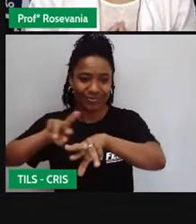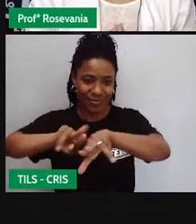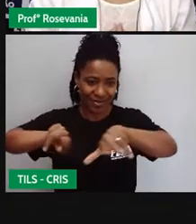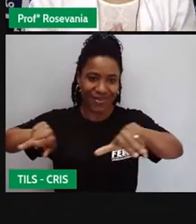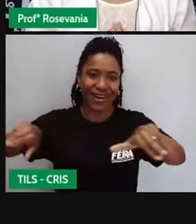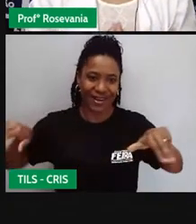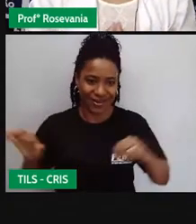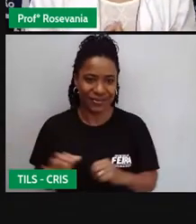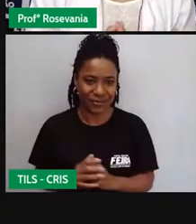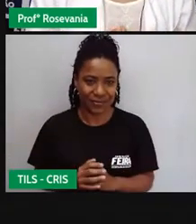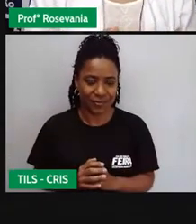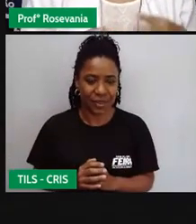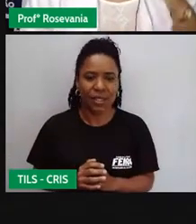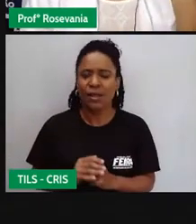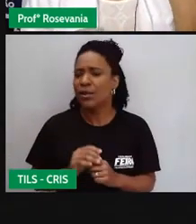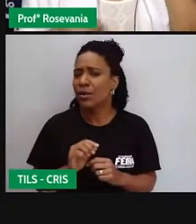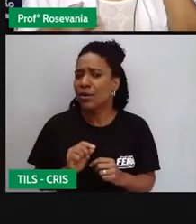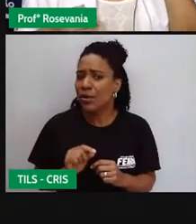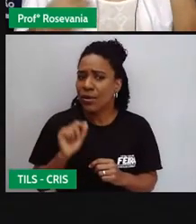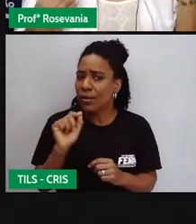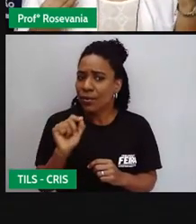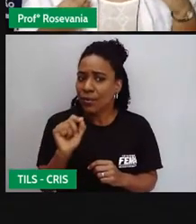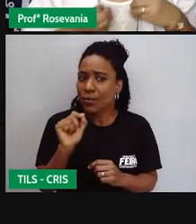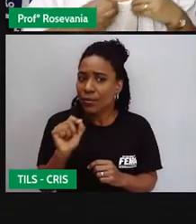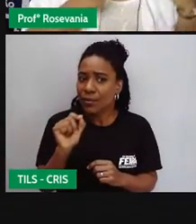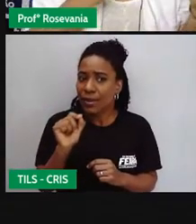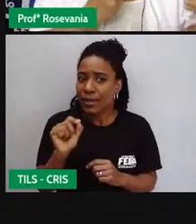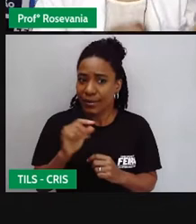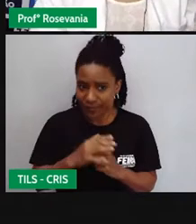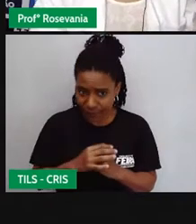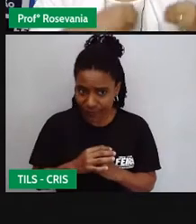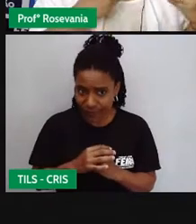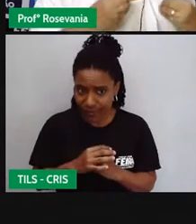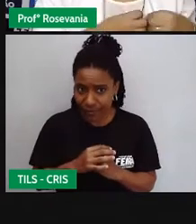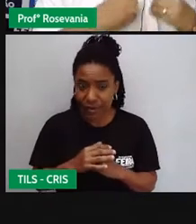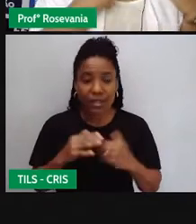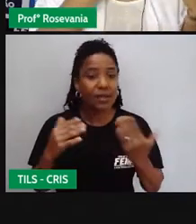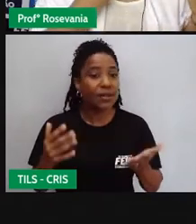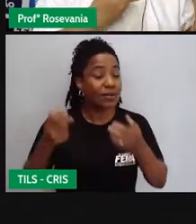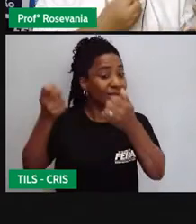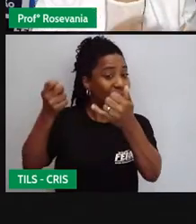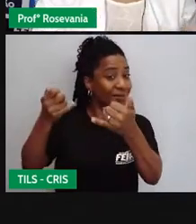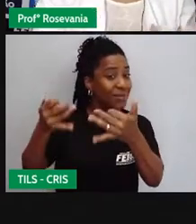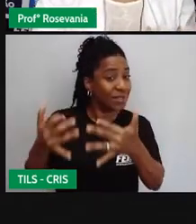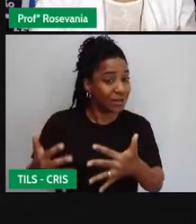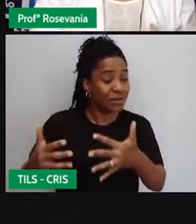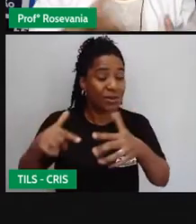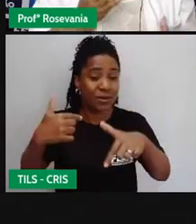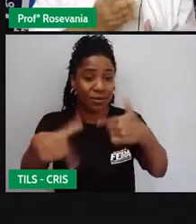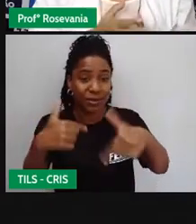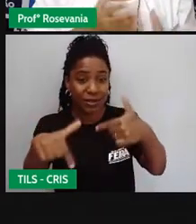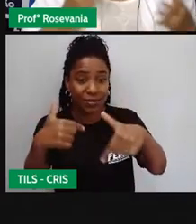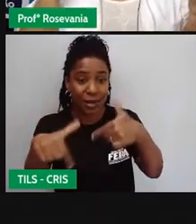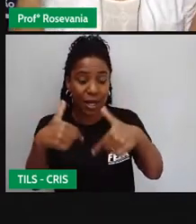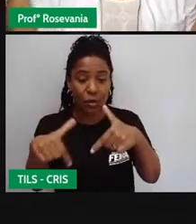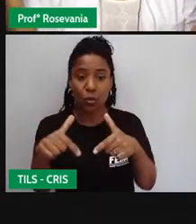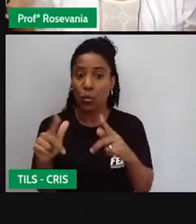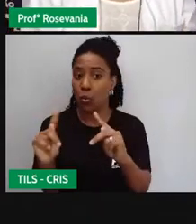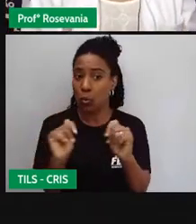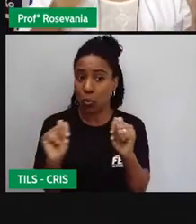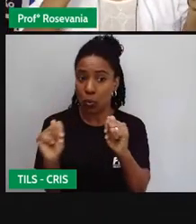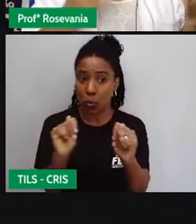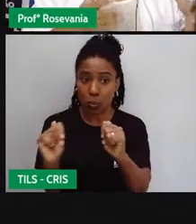mais ou menos o que que é isso, né? Então, que que a gente tá falando? Estamos falando da atividade econômica que se faz